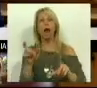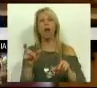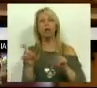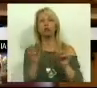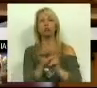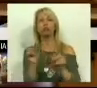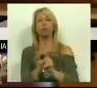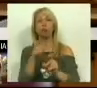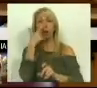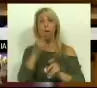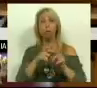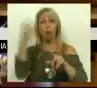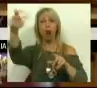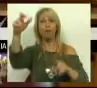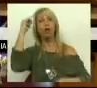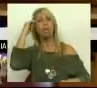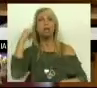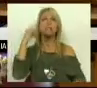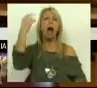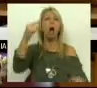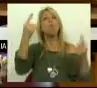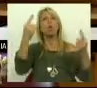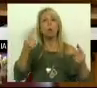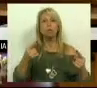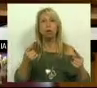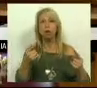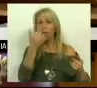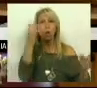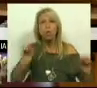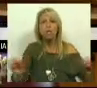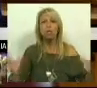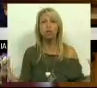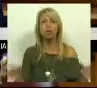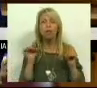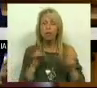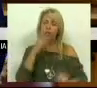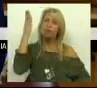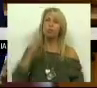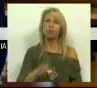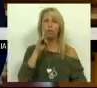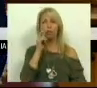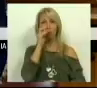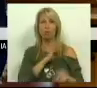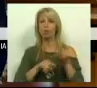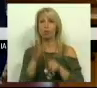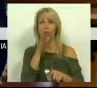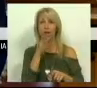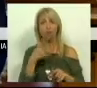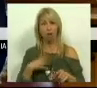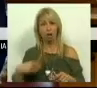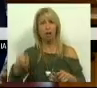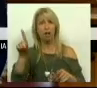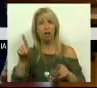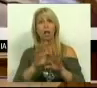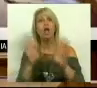uma coisa que não existe. Isto era da mais elementar justiça, Sras. e Srs. Deputados. Querem remeter para a consistação social?